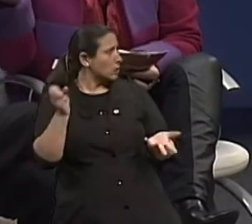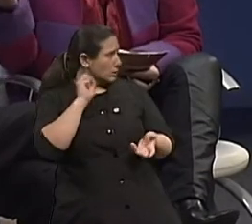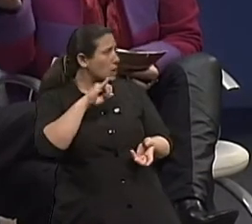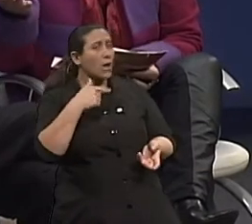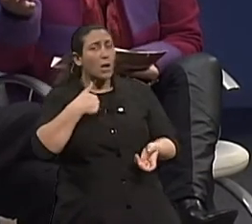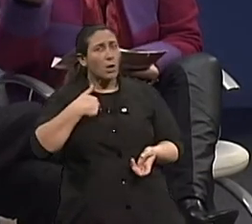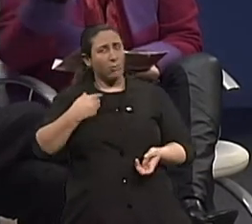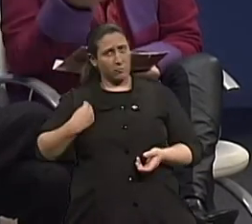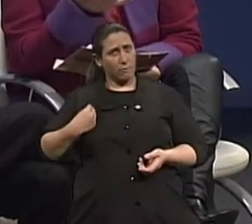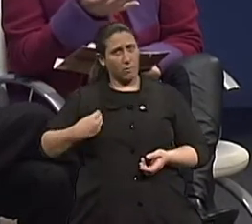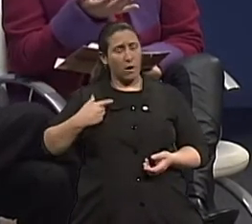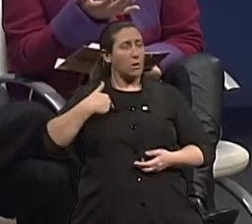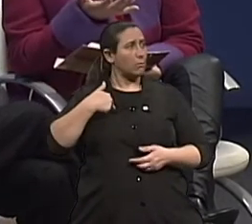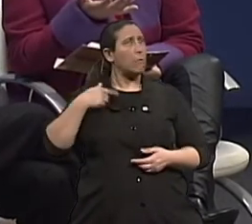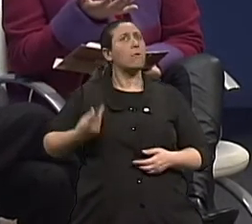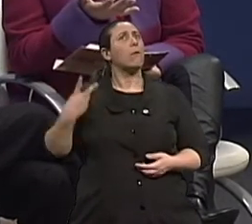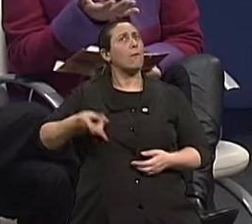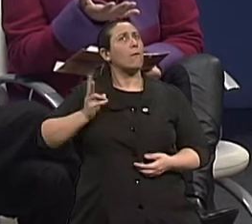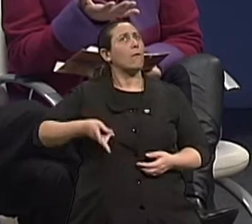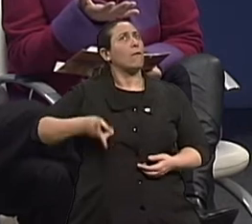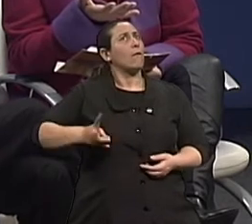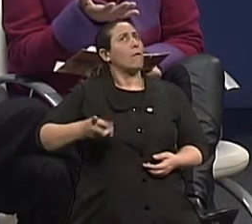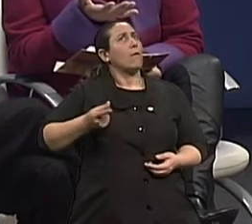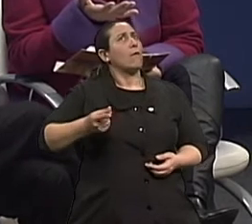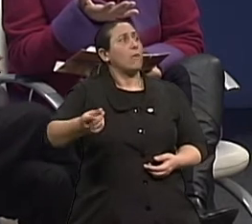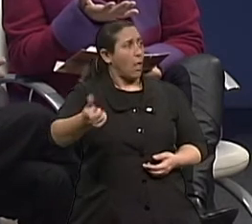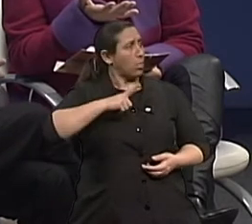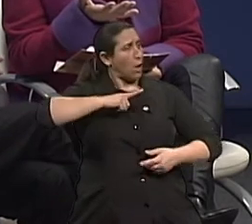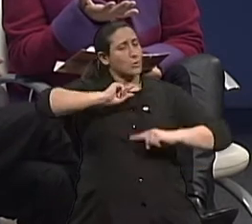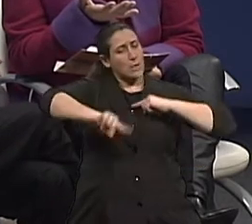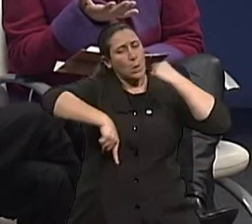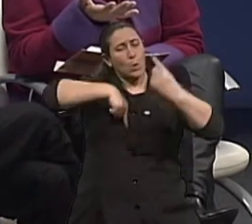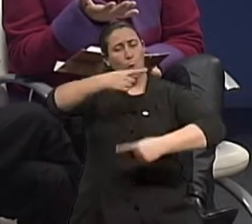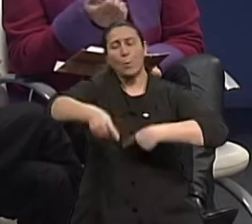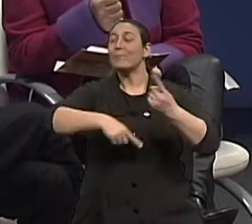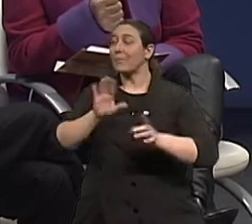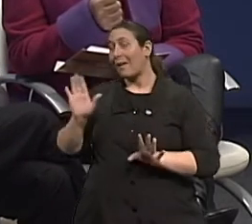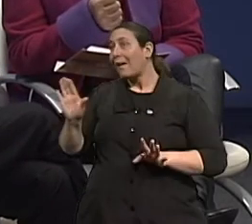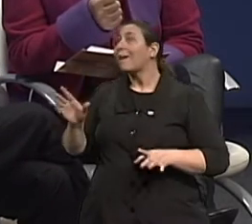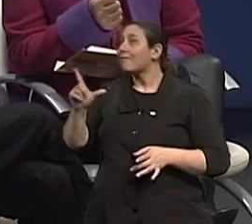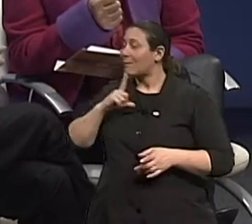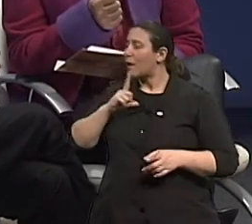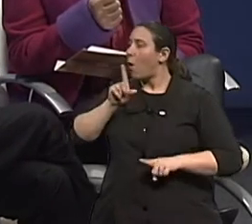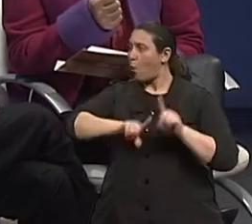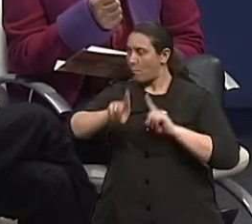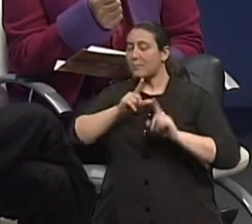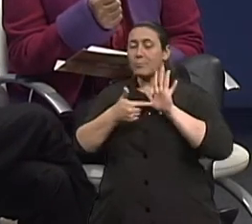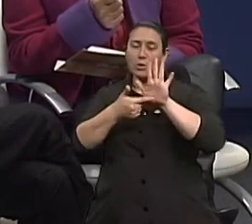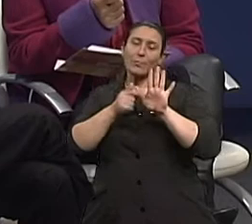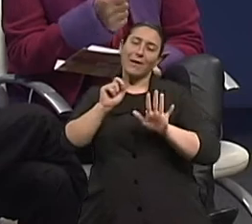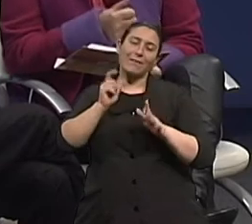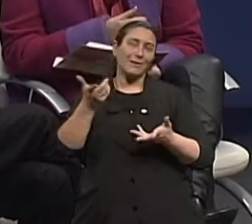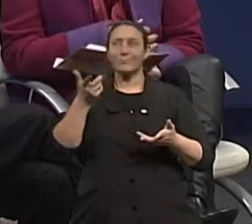como é que eu vou estancar esse ser vivo de seguir o seu ciclo? Existem algumas suposições teóricas, aliás, suposições teóricas são